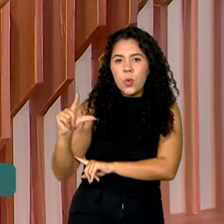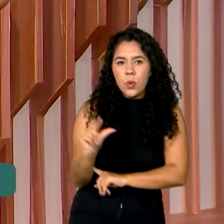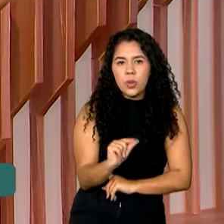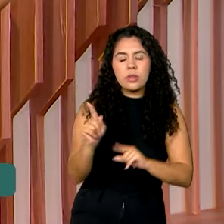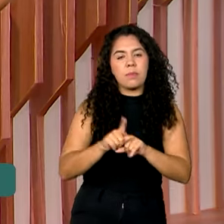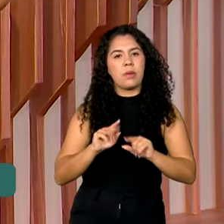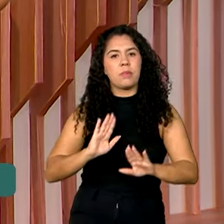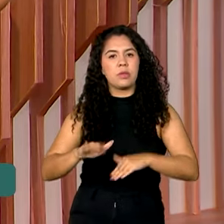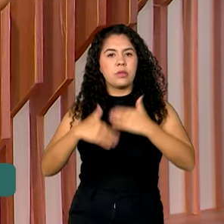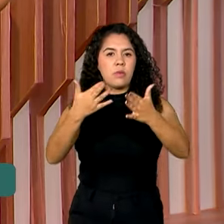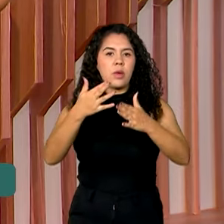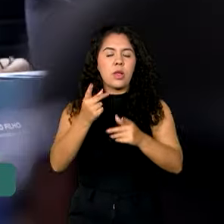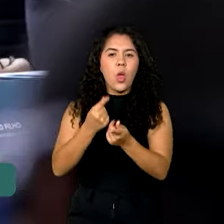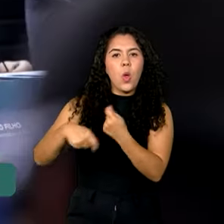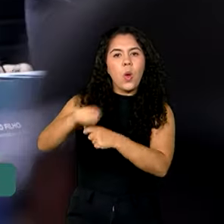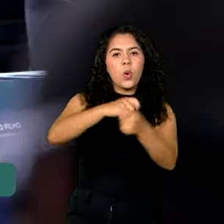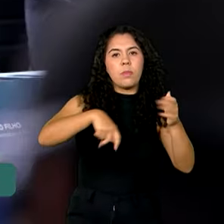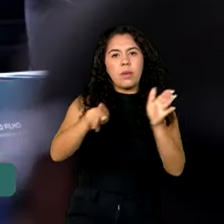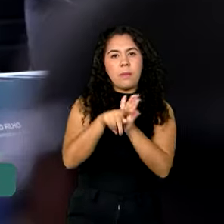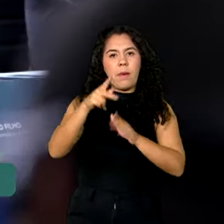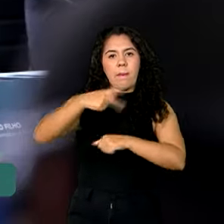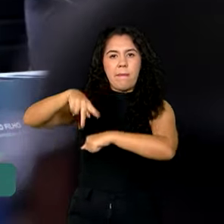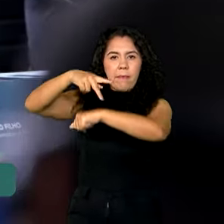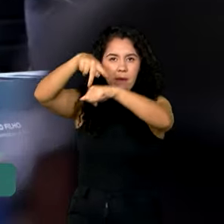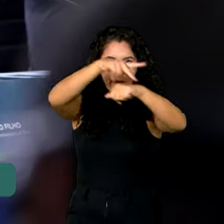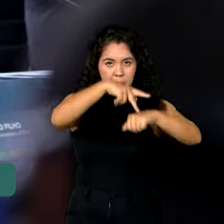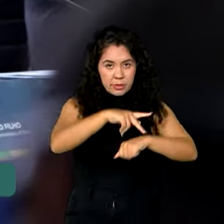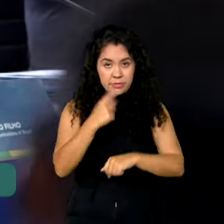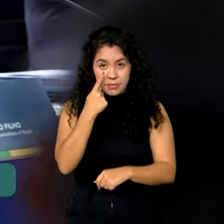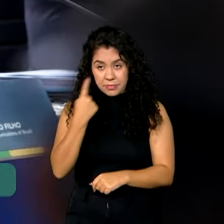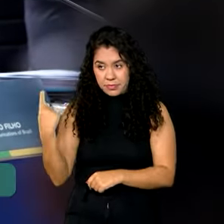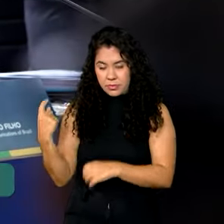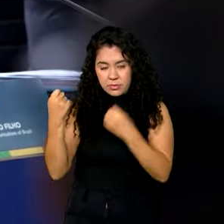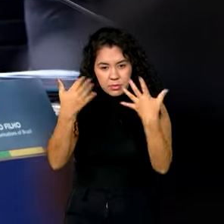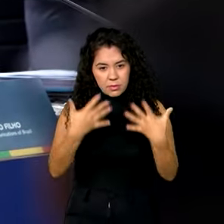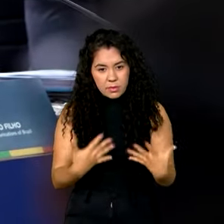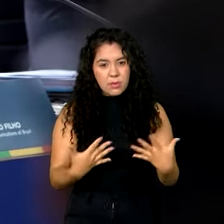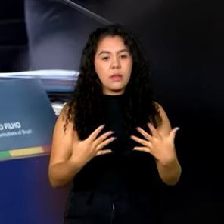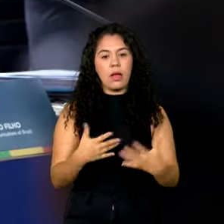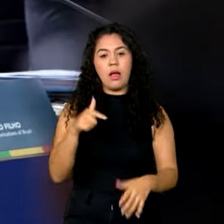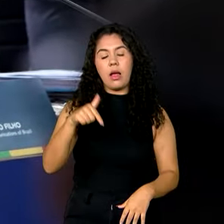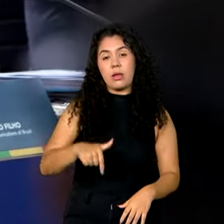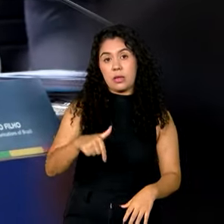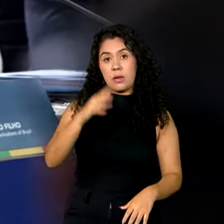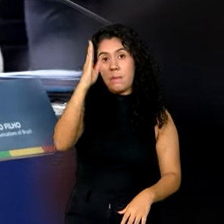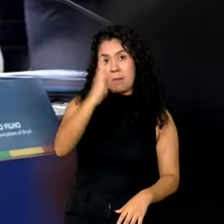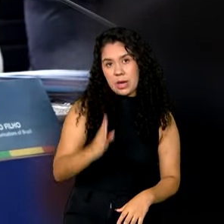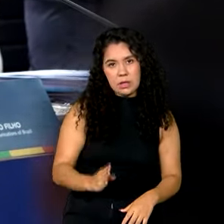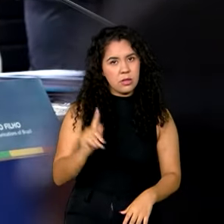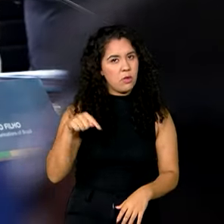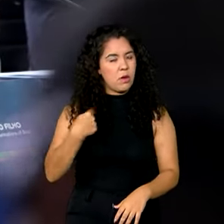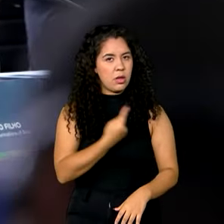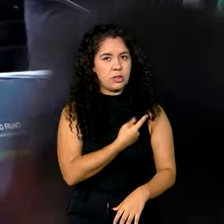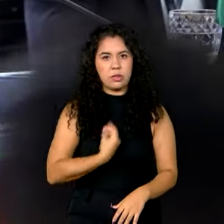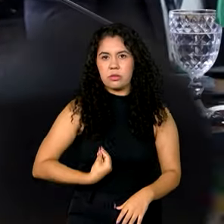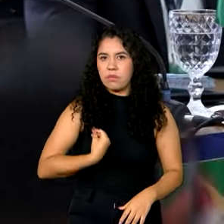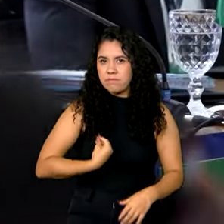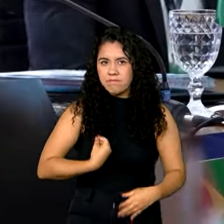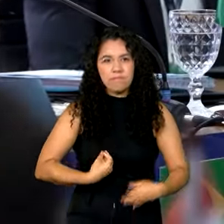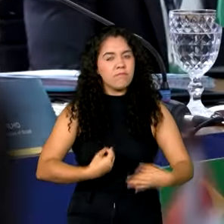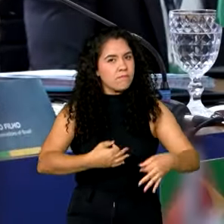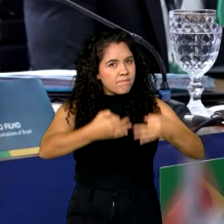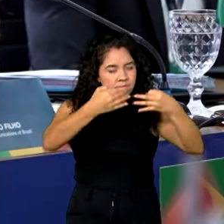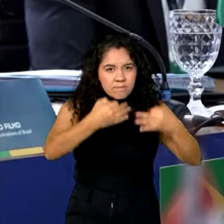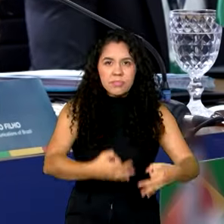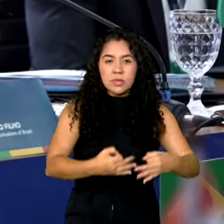econômico dos países. Aqui no Brasil, estamos vivendo de maneira concreta esse processo